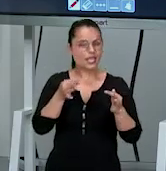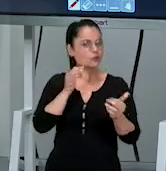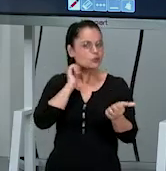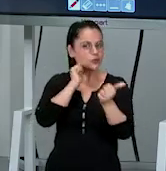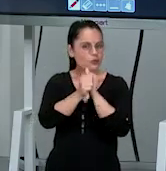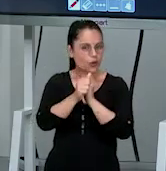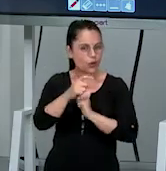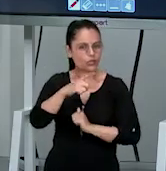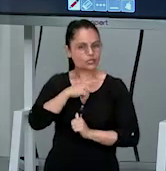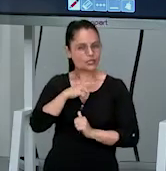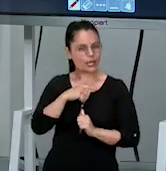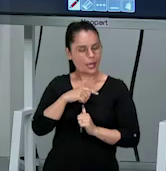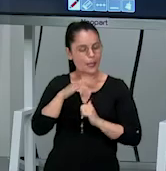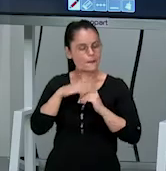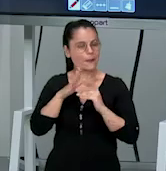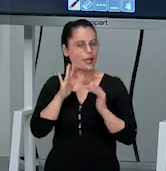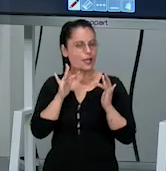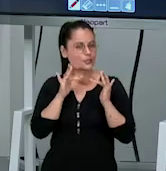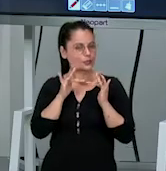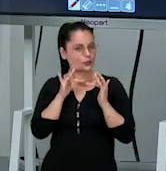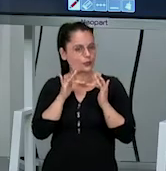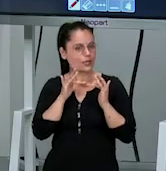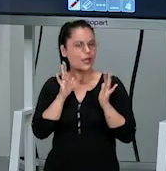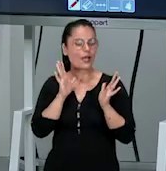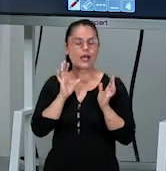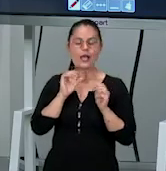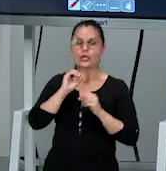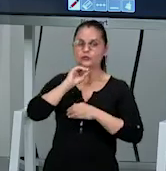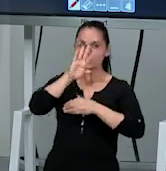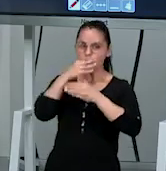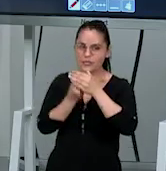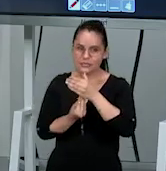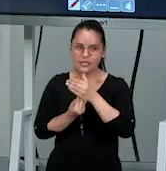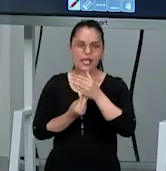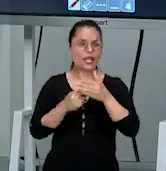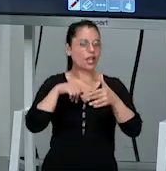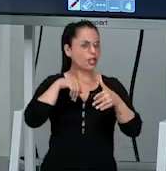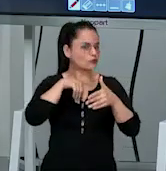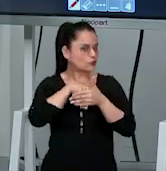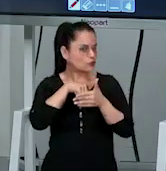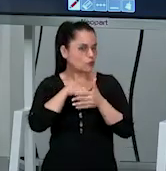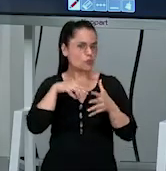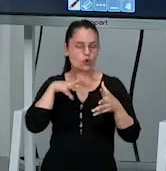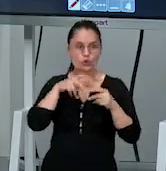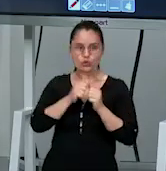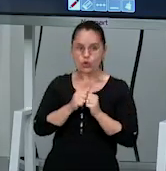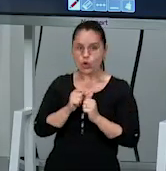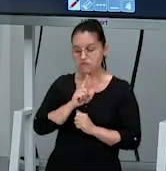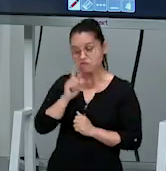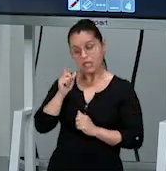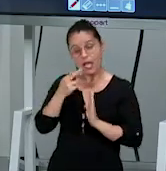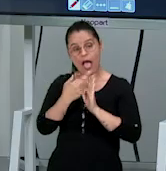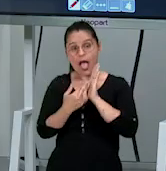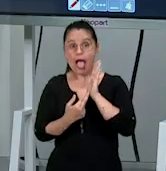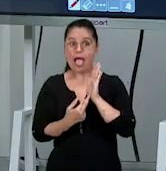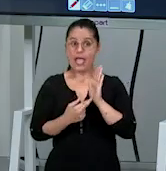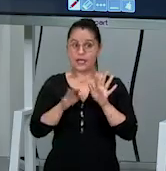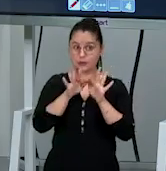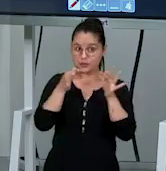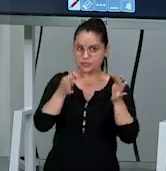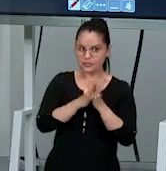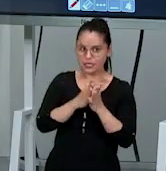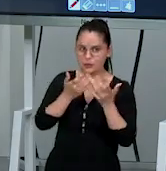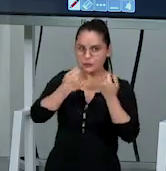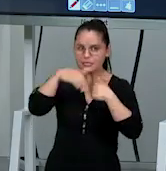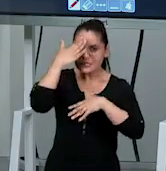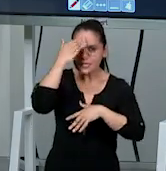tem aí, mais contato na nossa escola, o basquete, futsal, handball, eu digo que o vôlei é o que tem a regra mais simples. Ok? Primeiro, o a gente